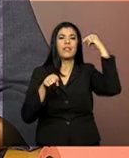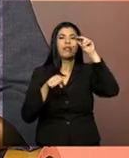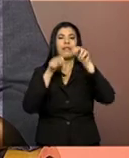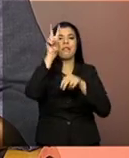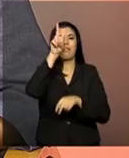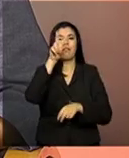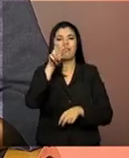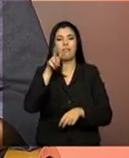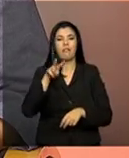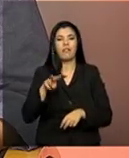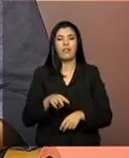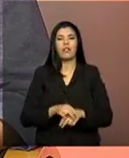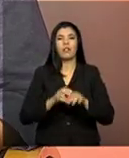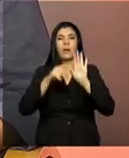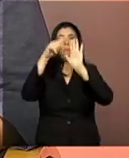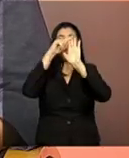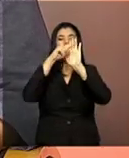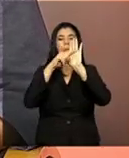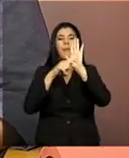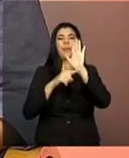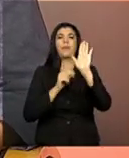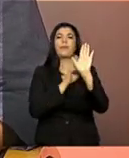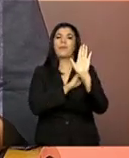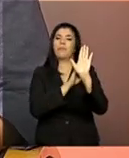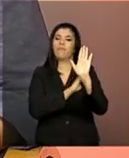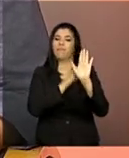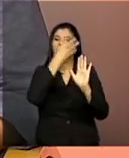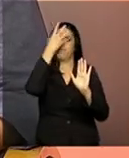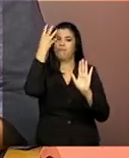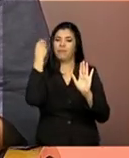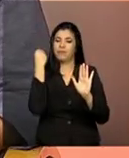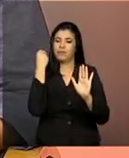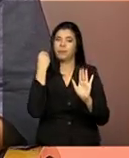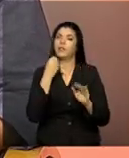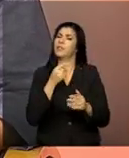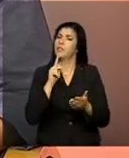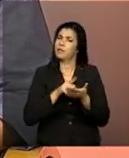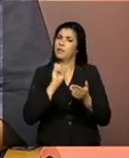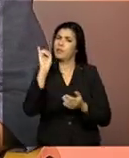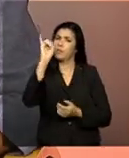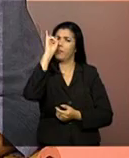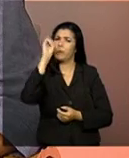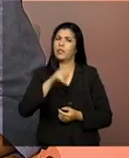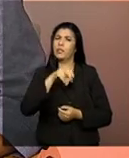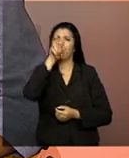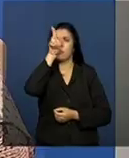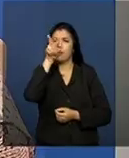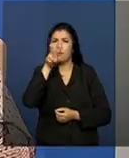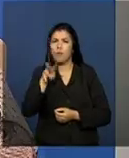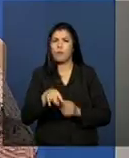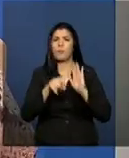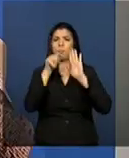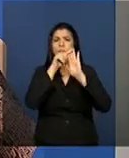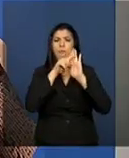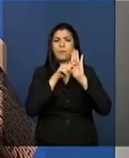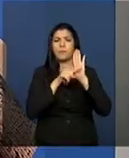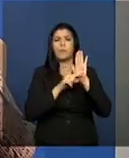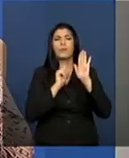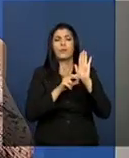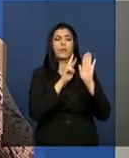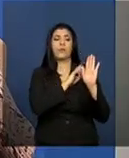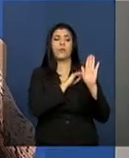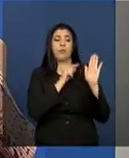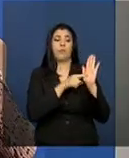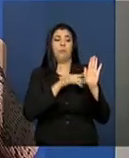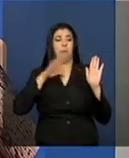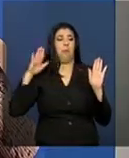do termo completo ali de responsabilidade. Isso é importante, então, as pessoas lerem cada item, né, Camila? É importante, principalmente, como a gente